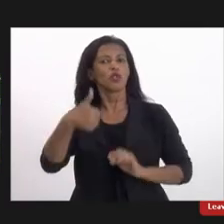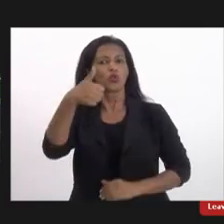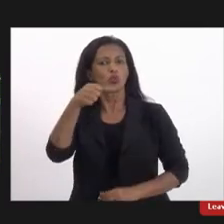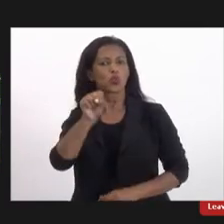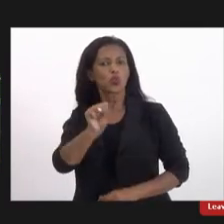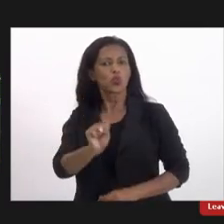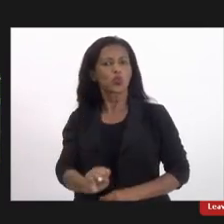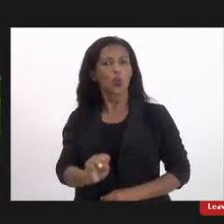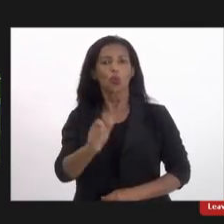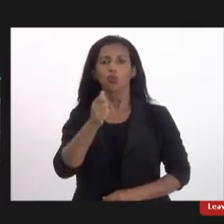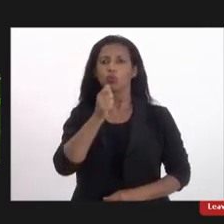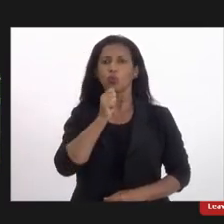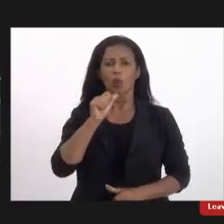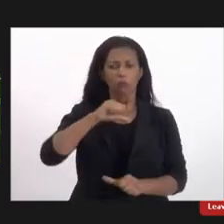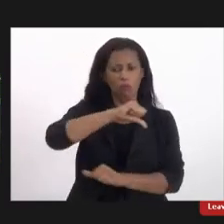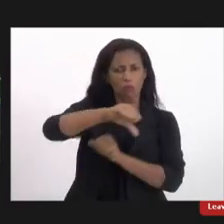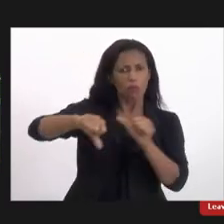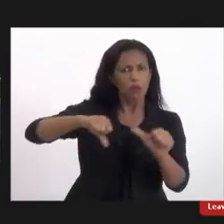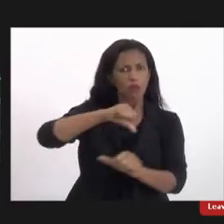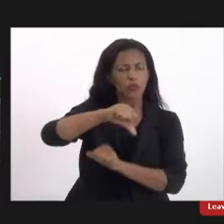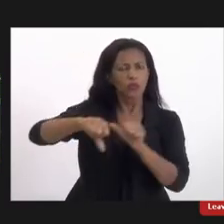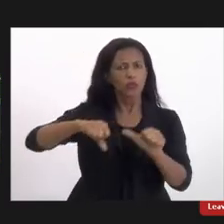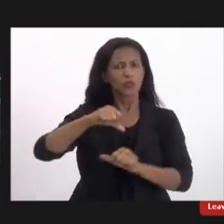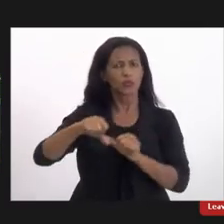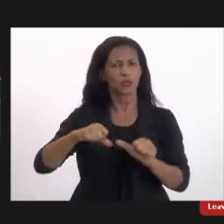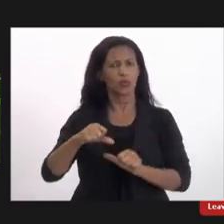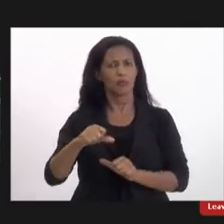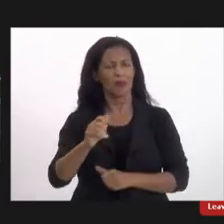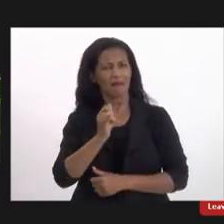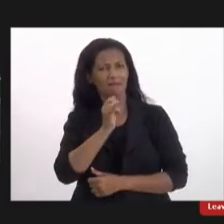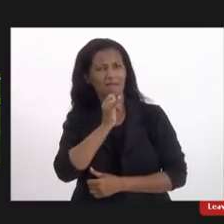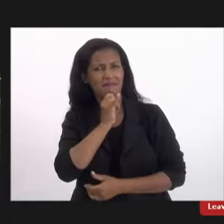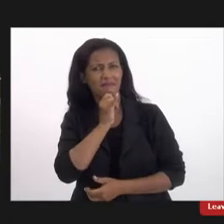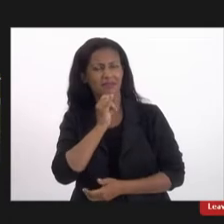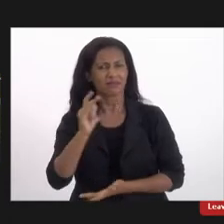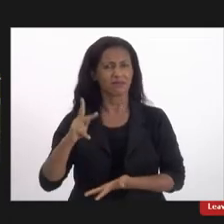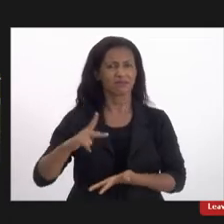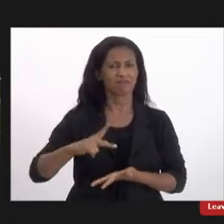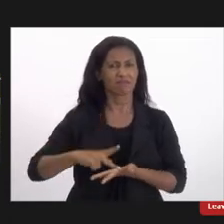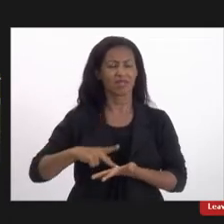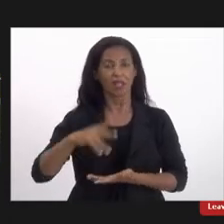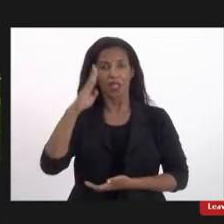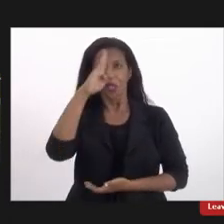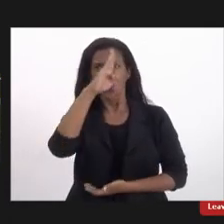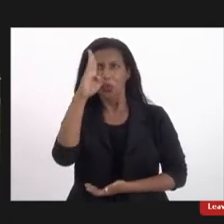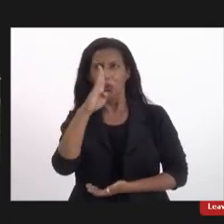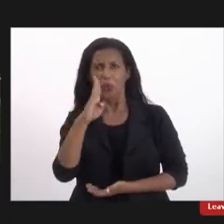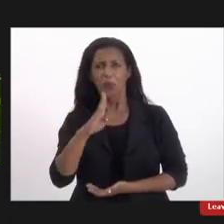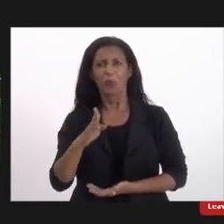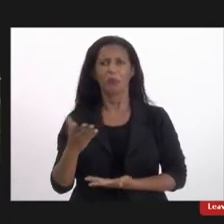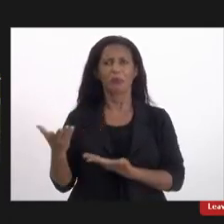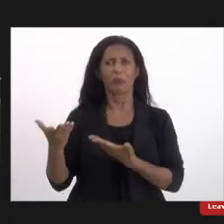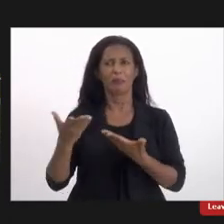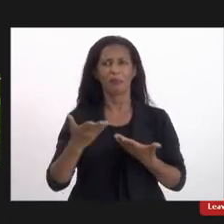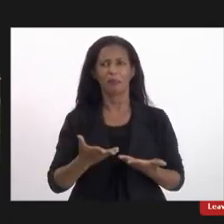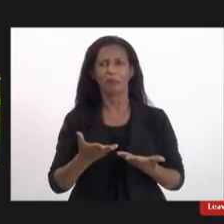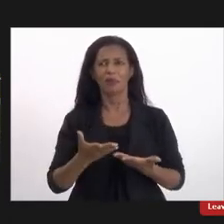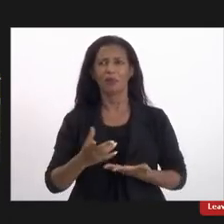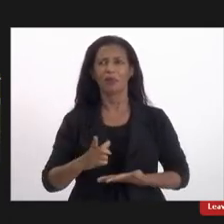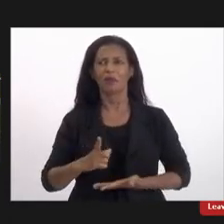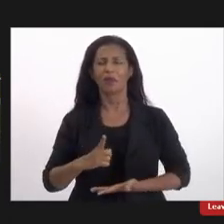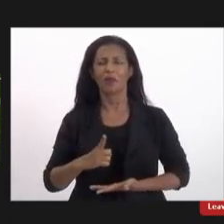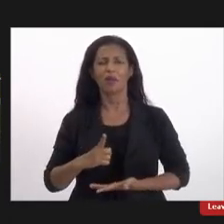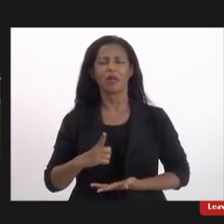capacidade de transformar essa triste realidade no Brasil a desigualdade